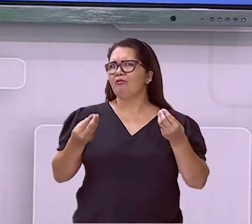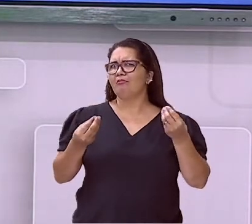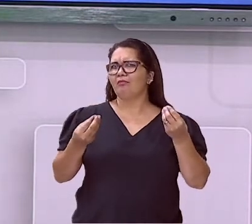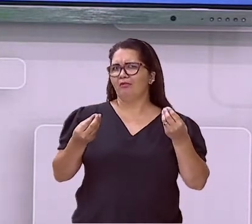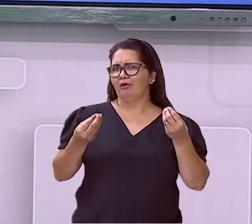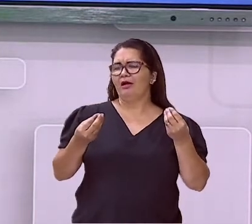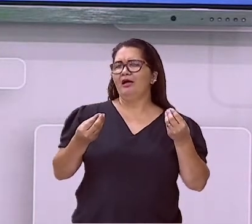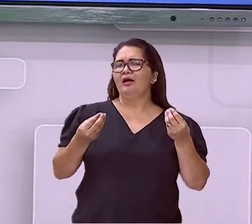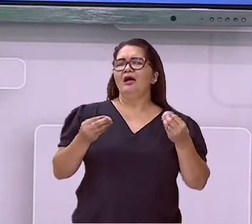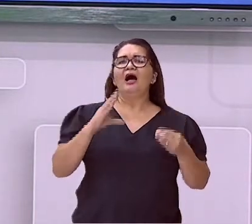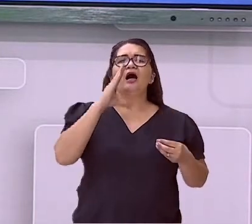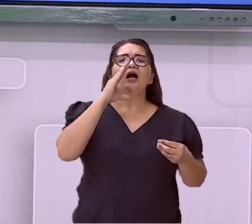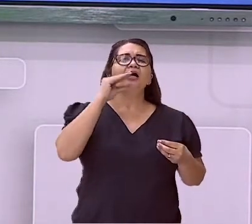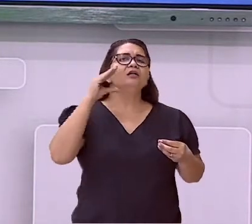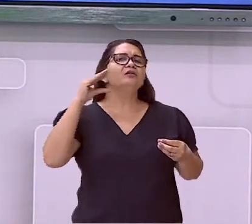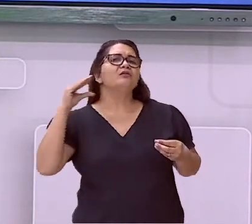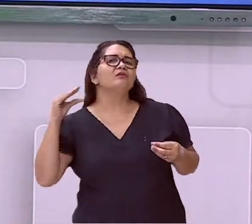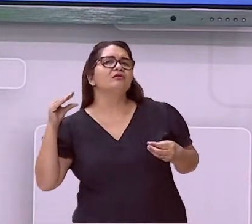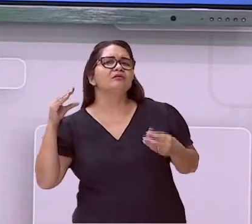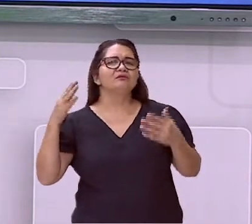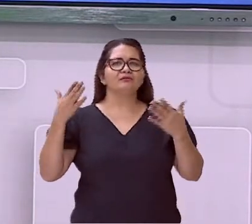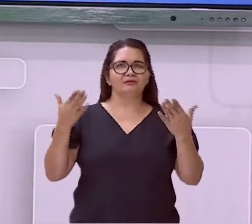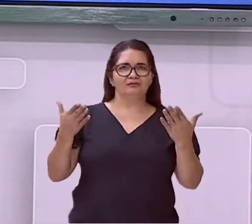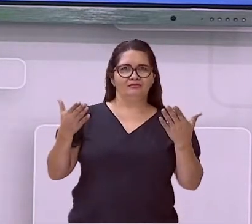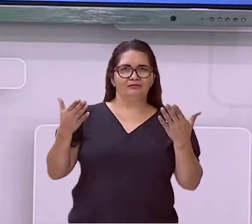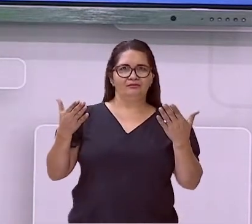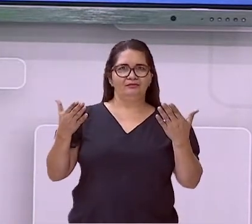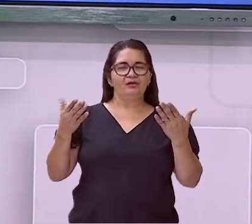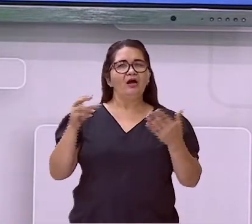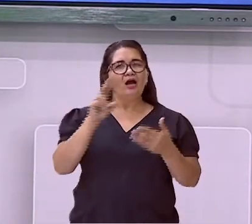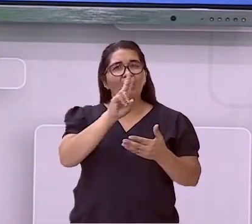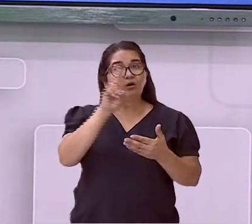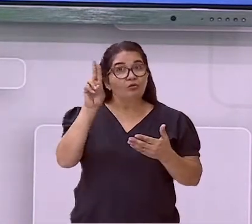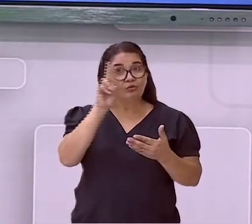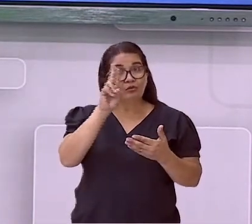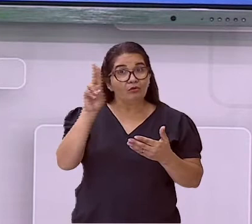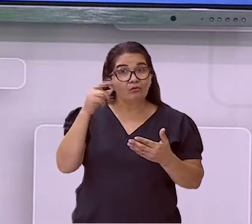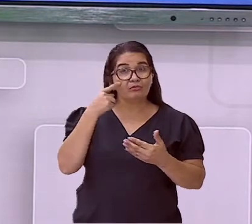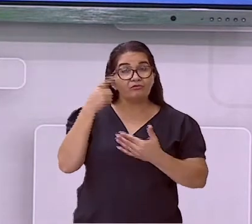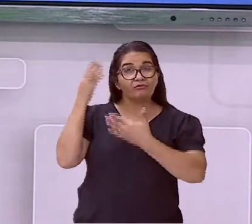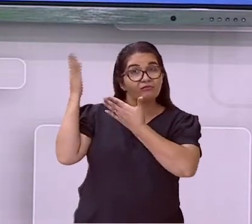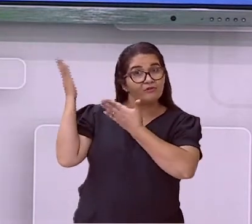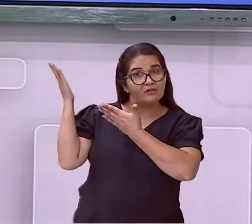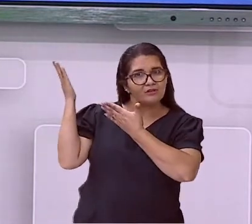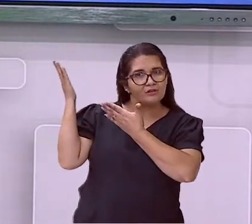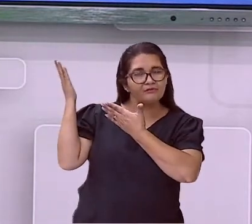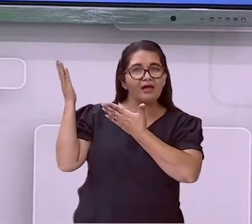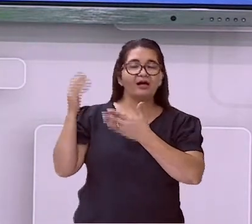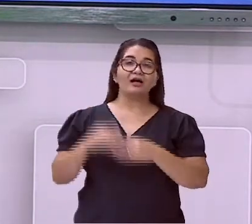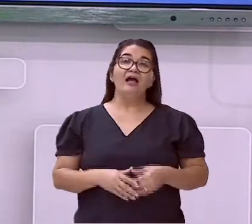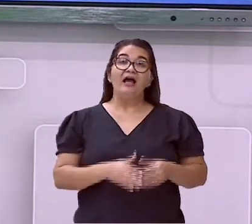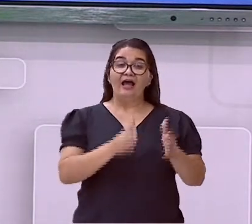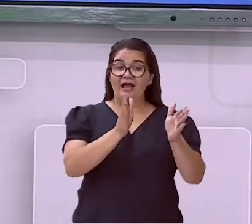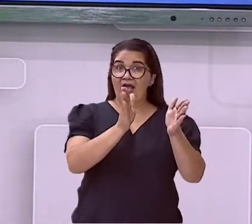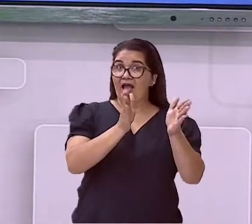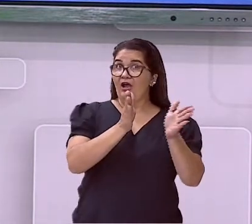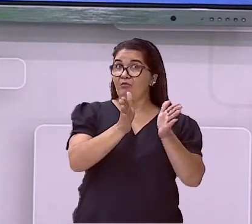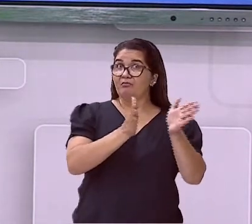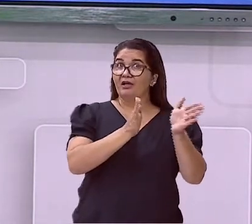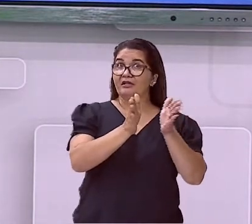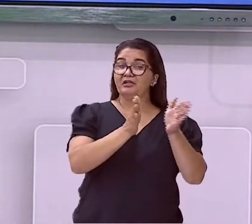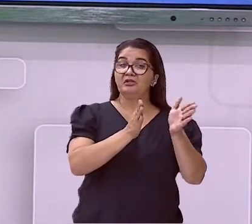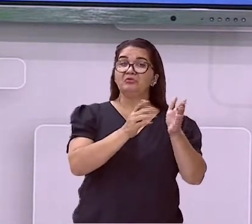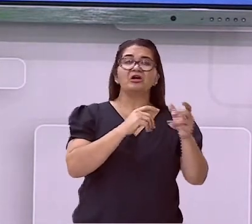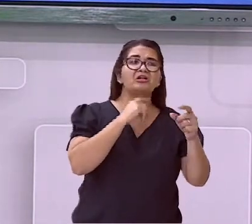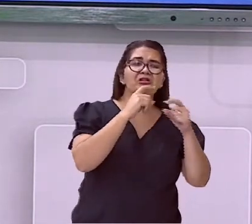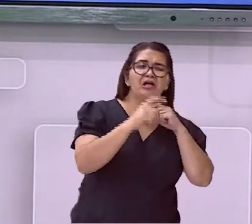Adolescendo. O que será isso? Esta é a fase das dúvidas. E o que é